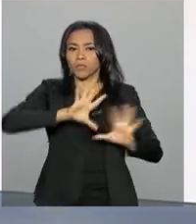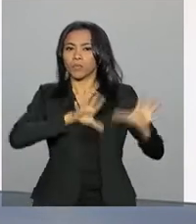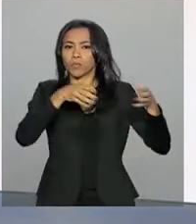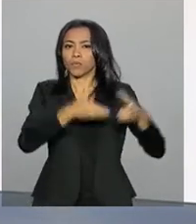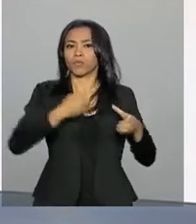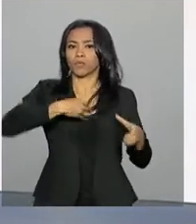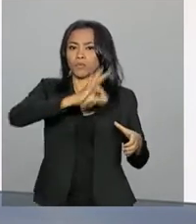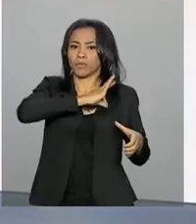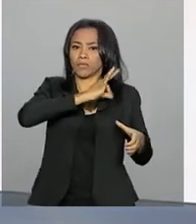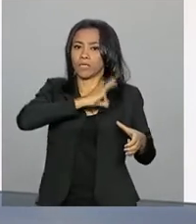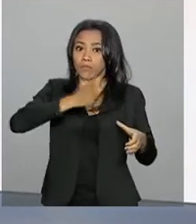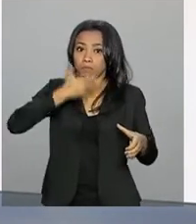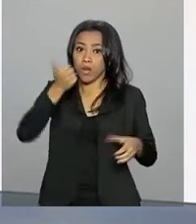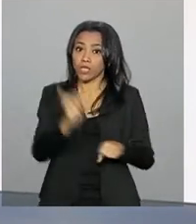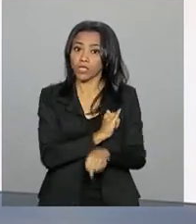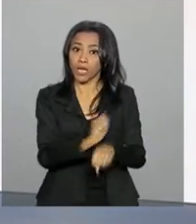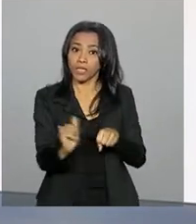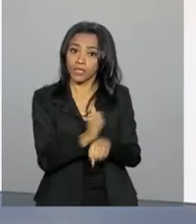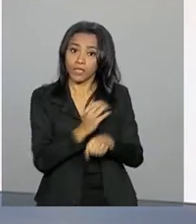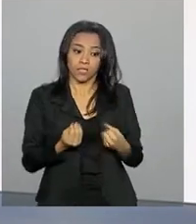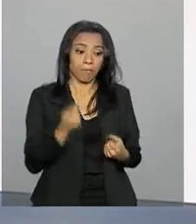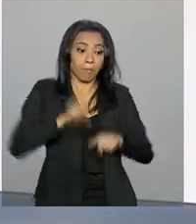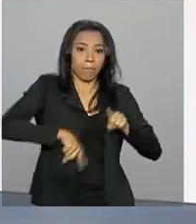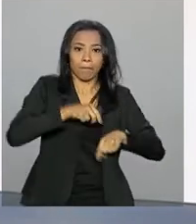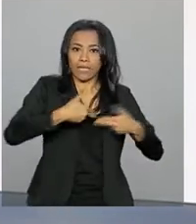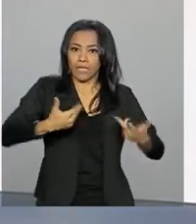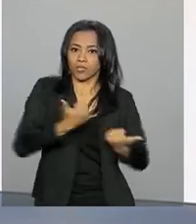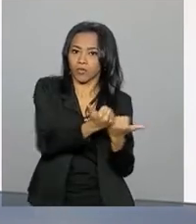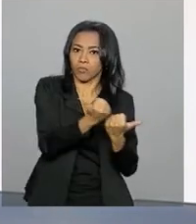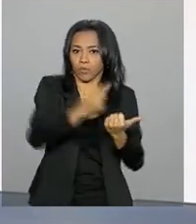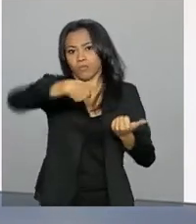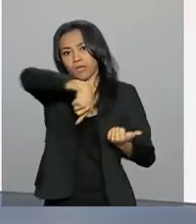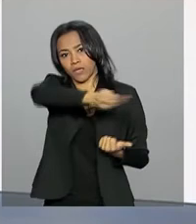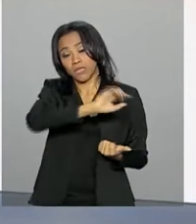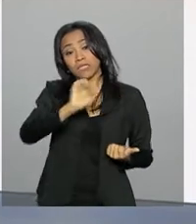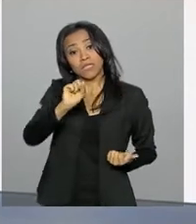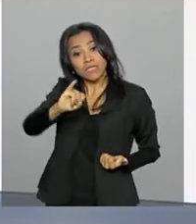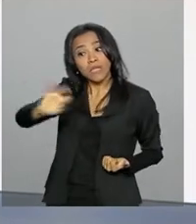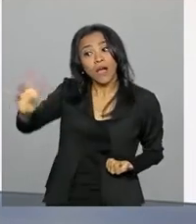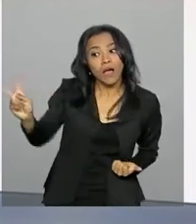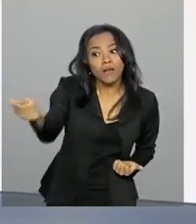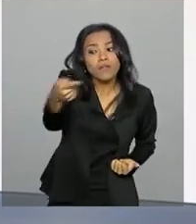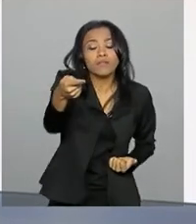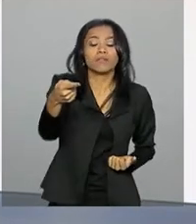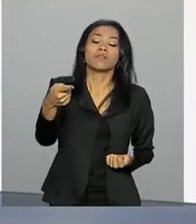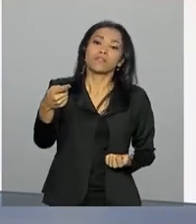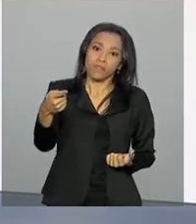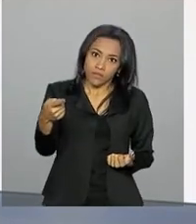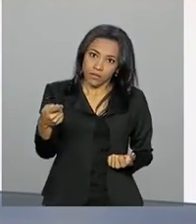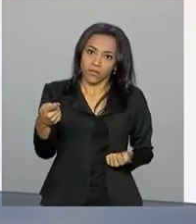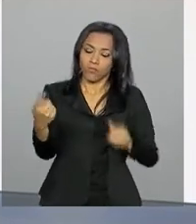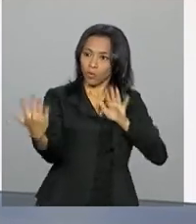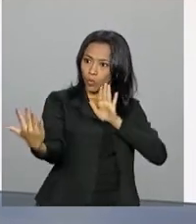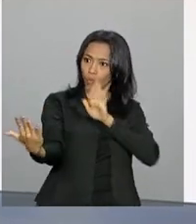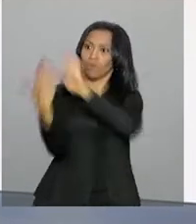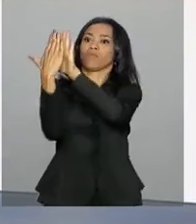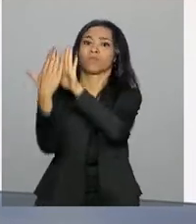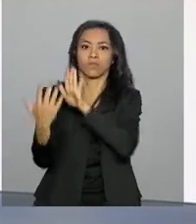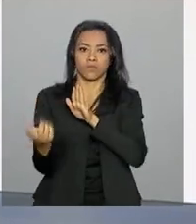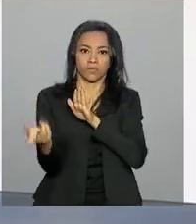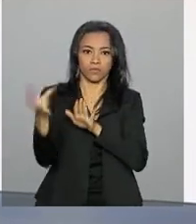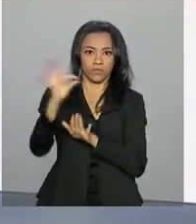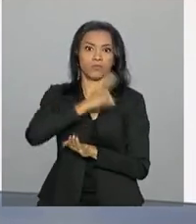uma melhora do equipamento, de modo que quando venha a ocorrer, quando necessário uma operação